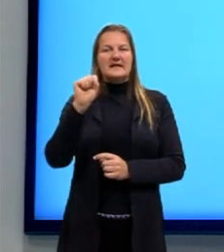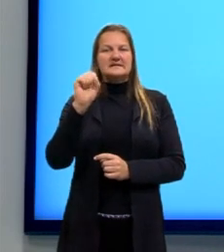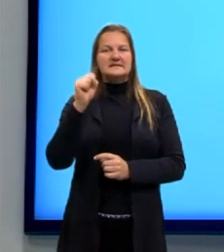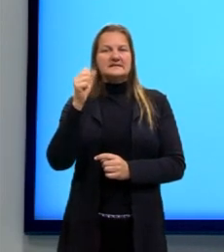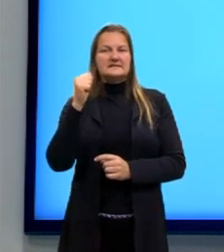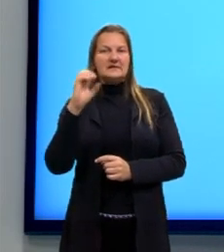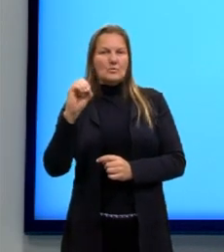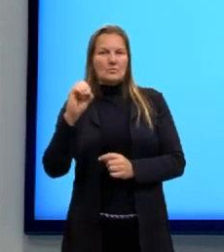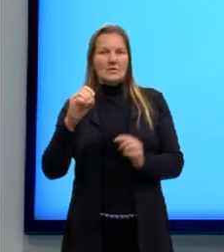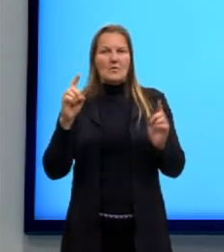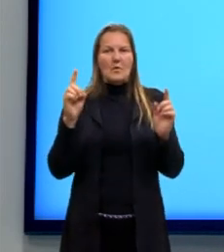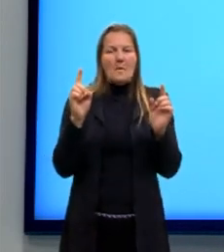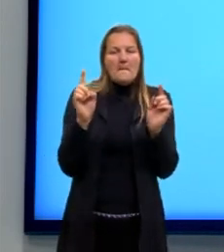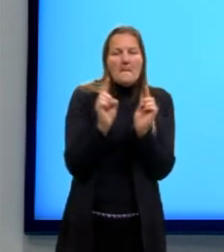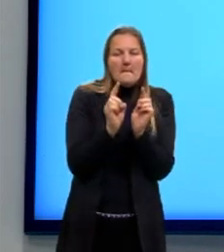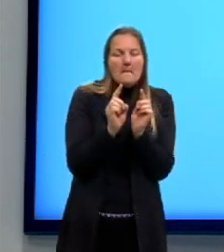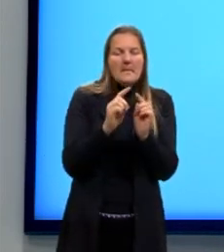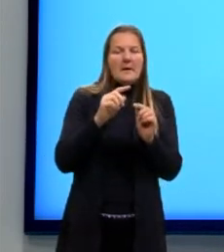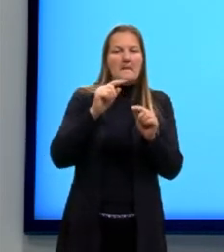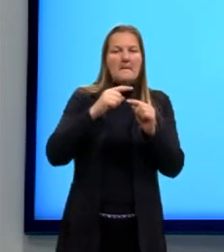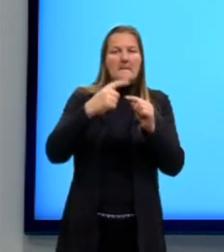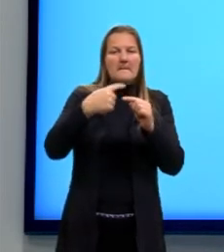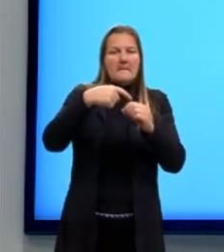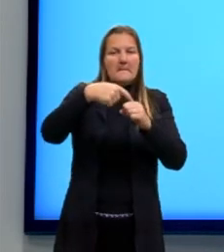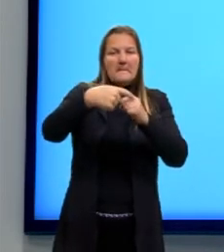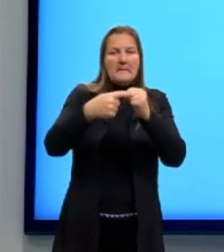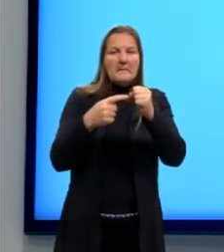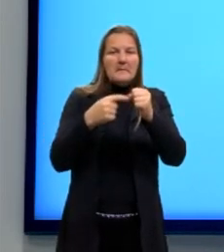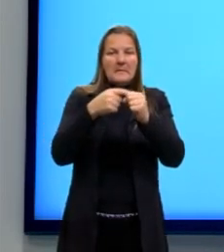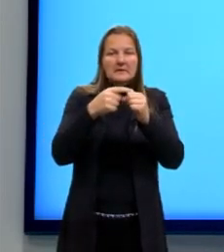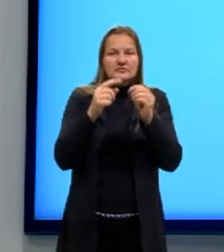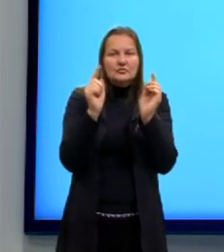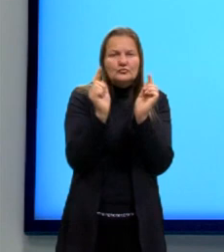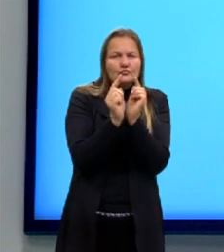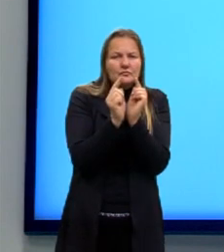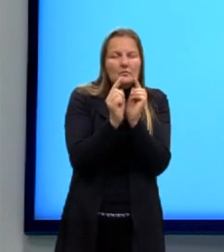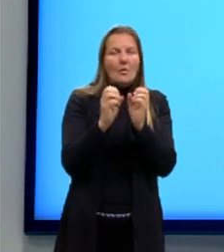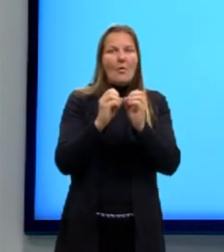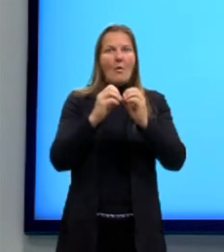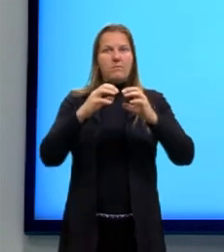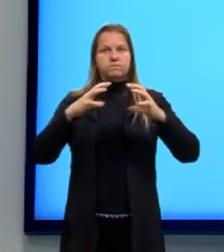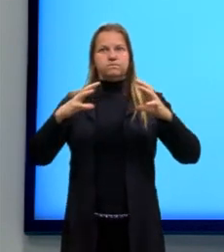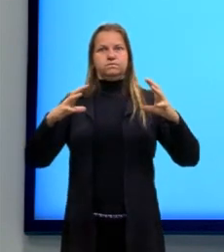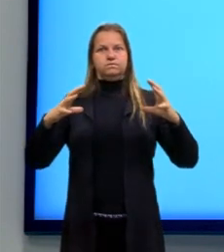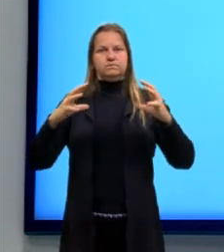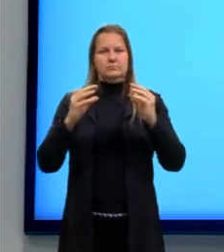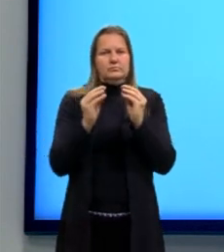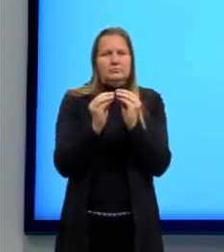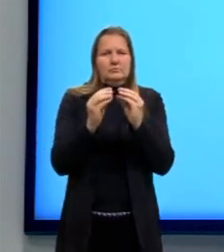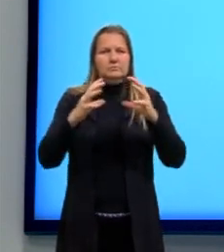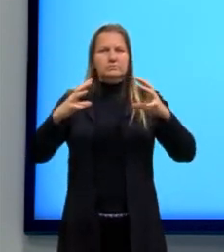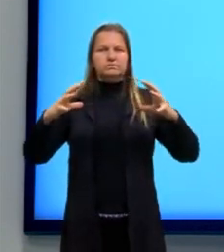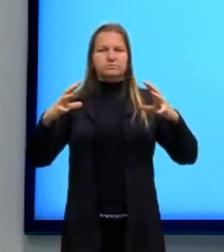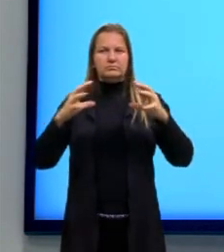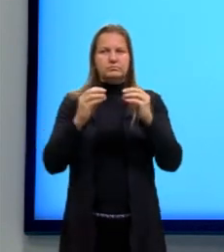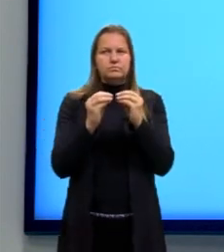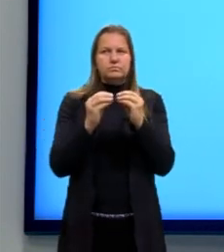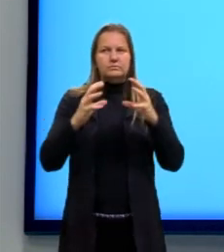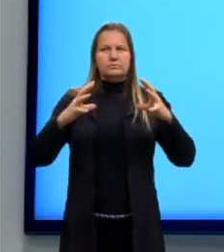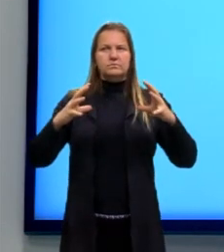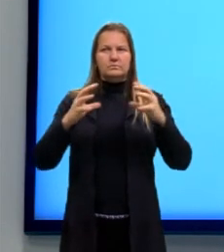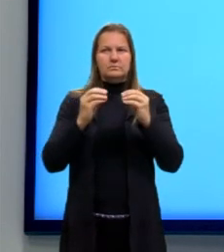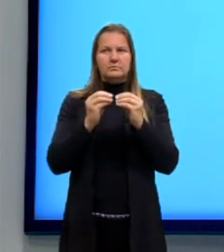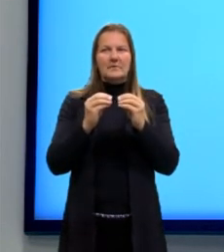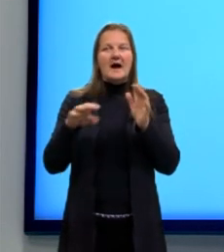elas vão sendo propagadas dessa forma. Aqui a gente não consegue ver, né? Em movimento, mas elas vão até chegar